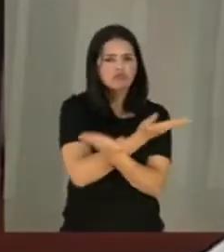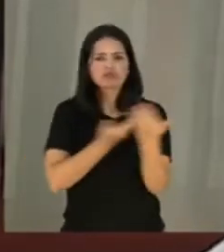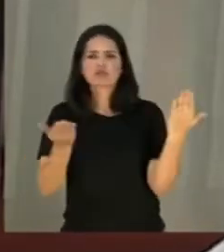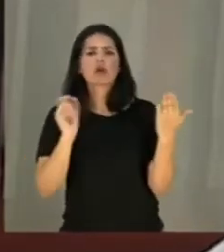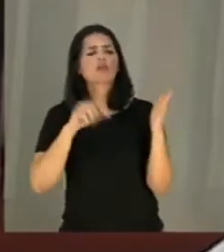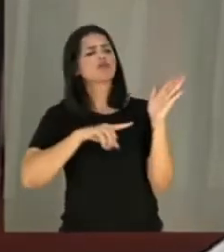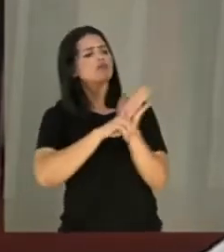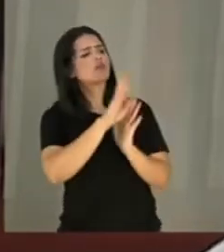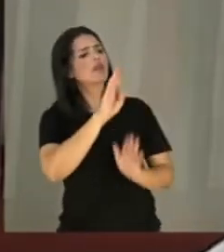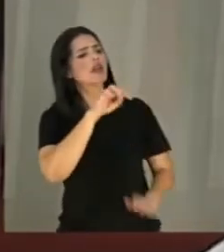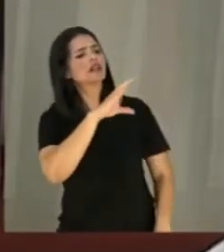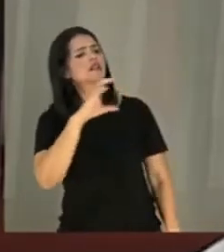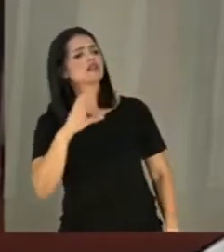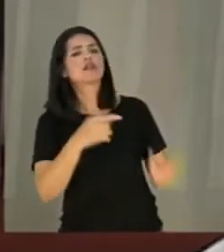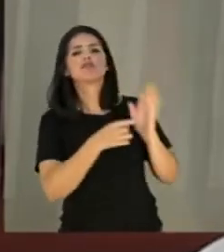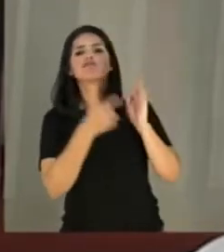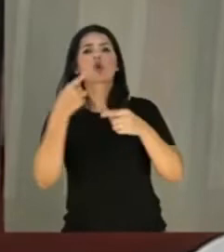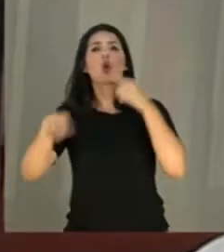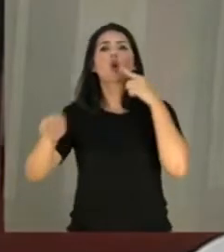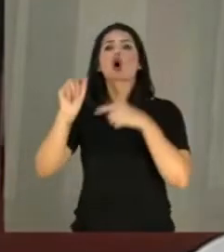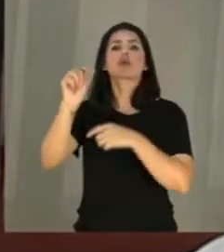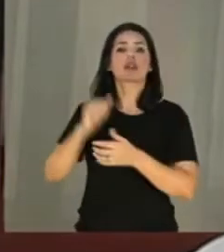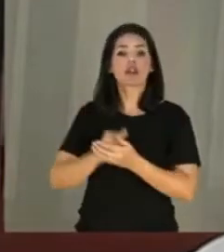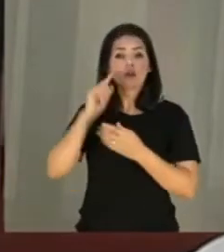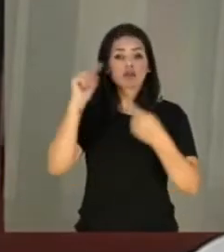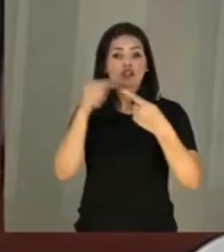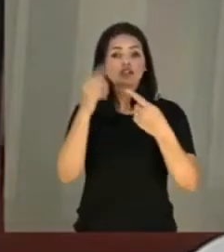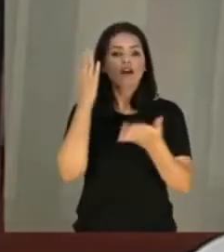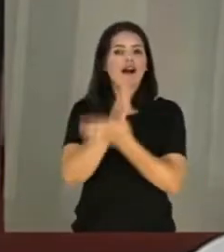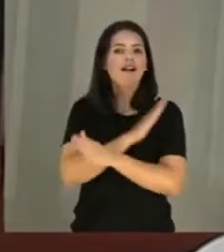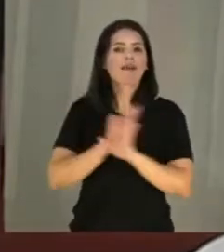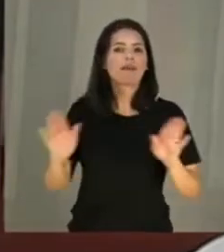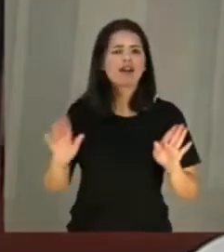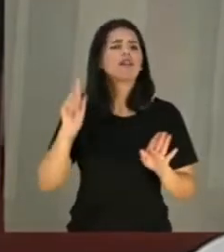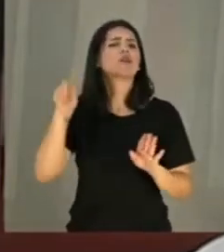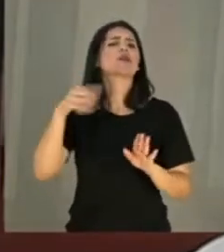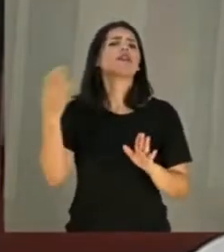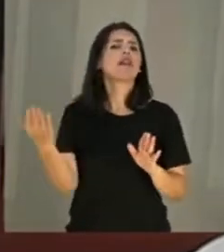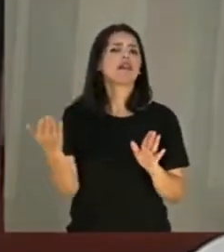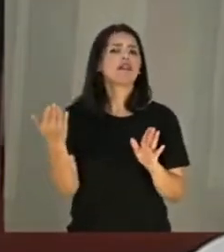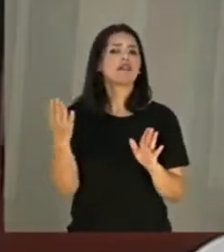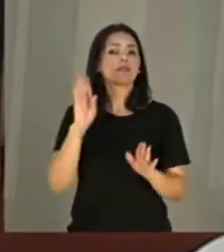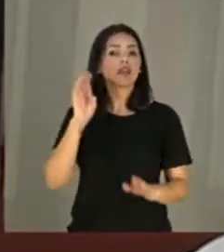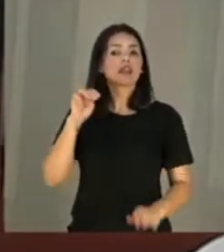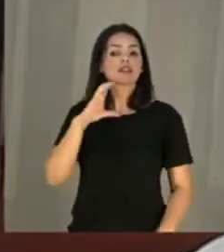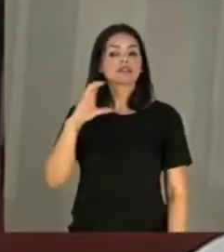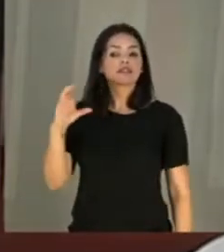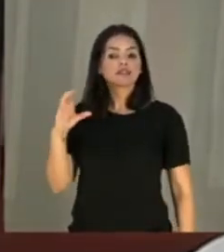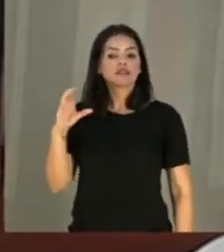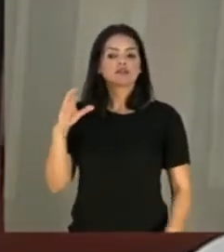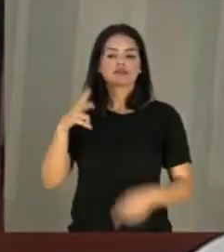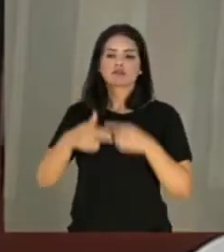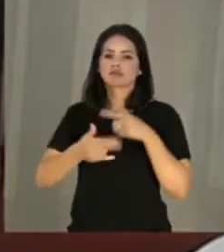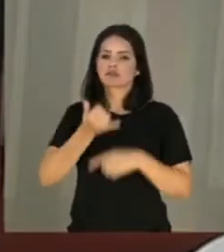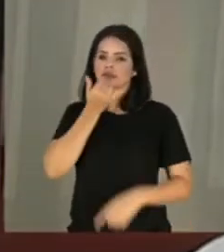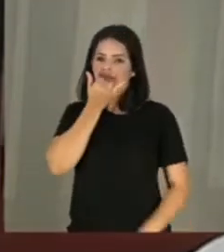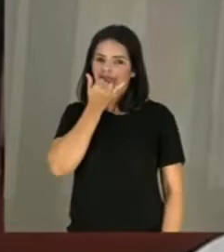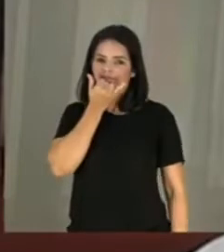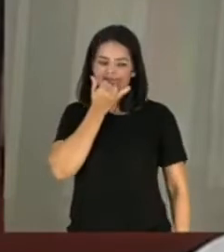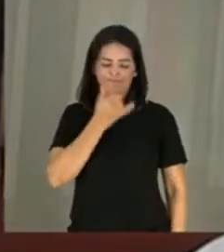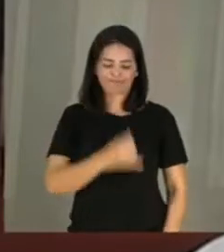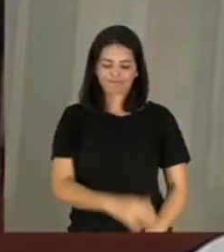BNCC, o que ela visa combater, e especificamente a BNCC do ensino médio.